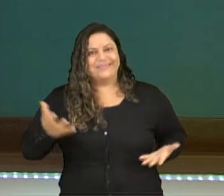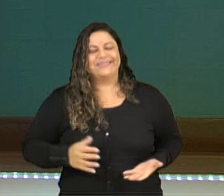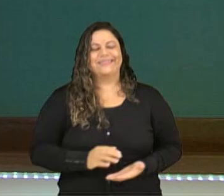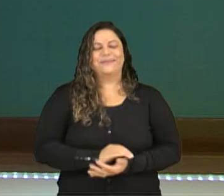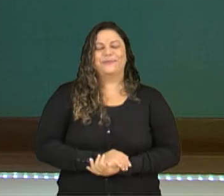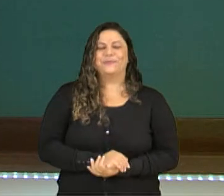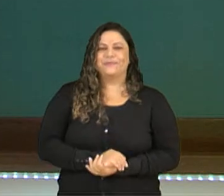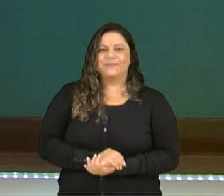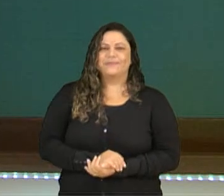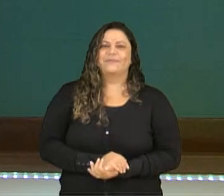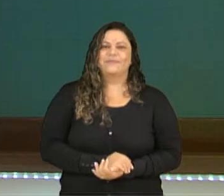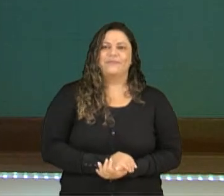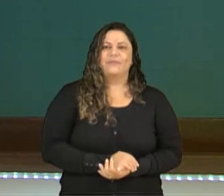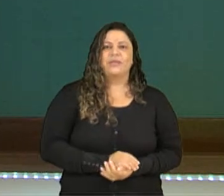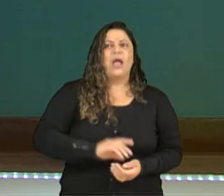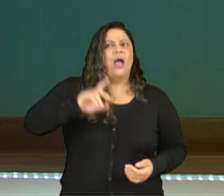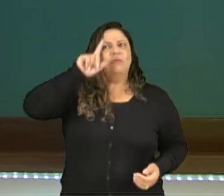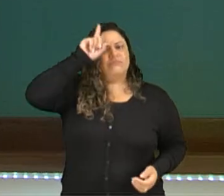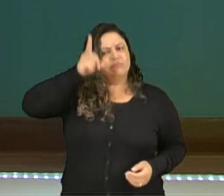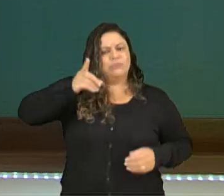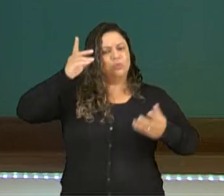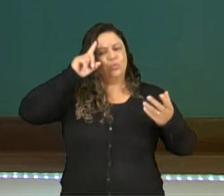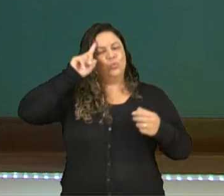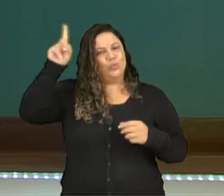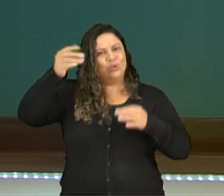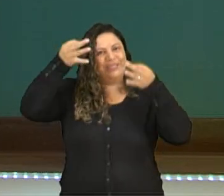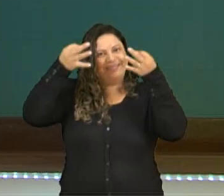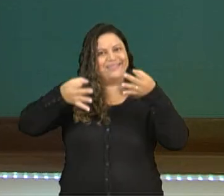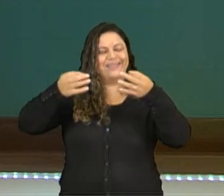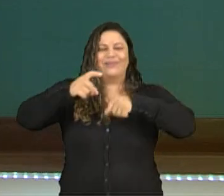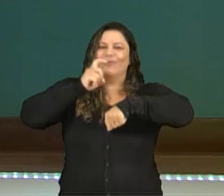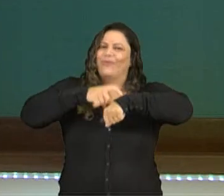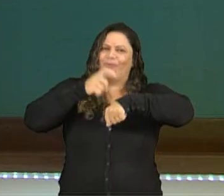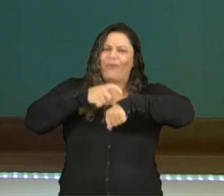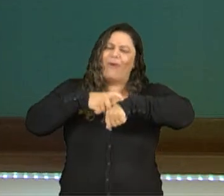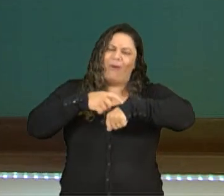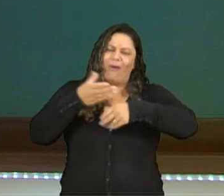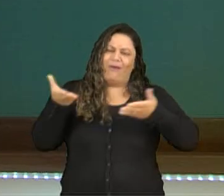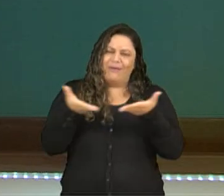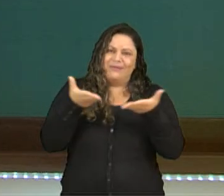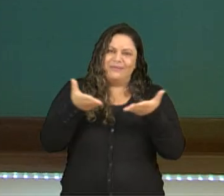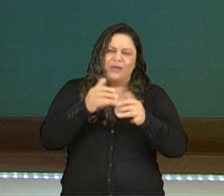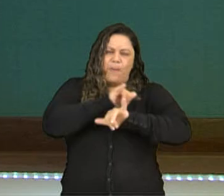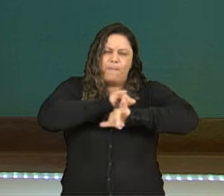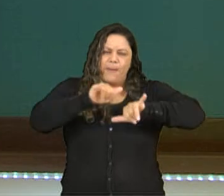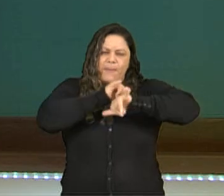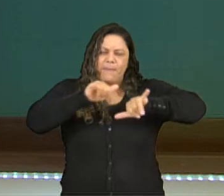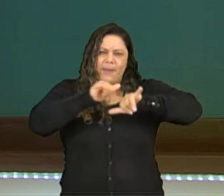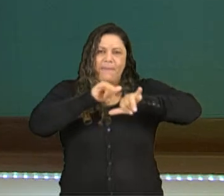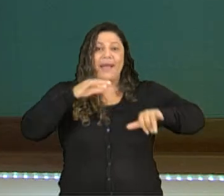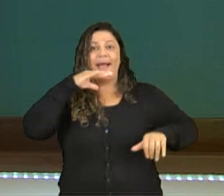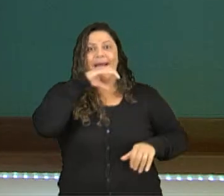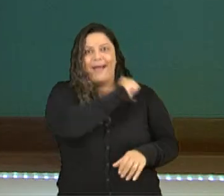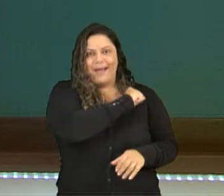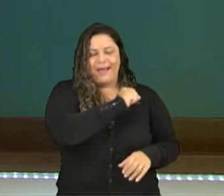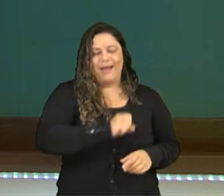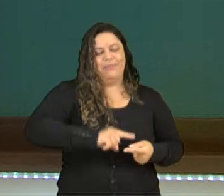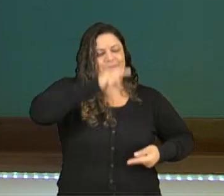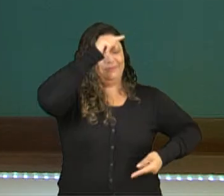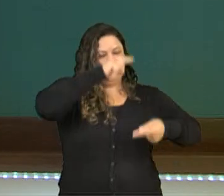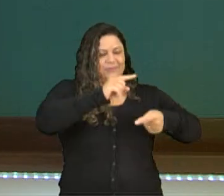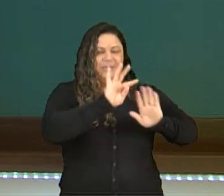dia, ou hora antes, e que necessita de uma divulgação rápida, né, geralmente são textos